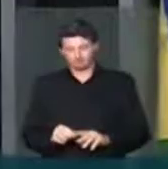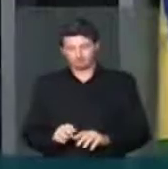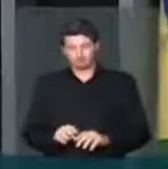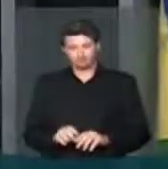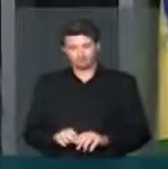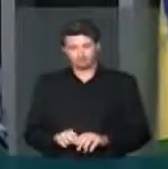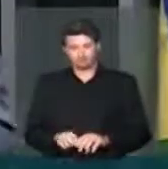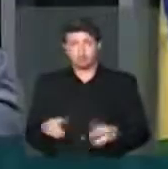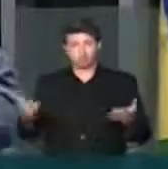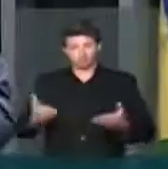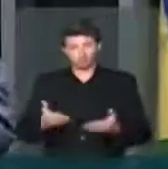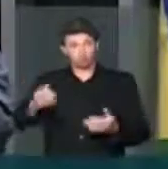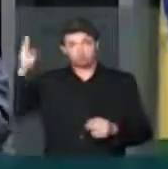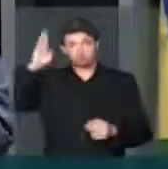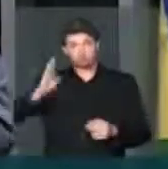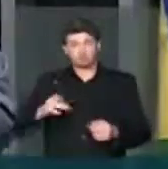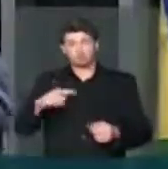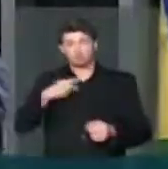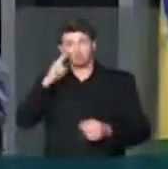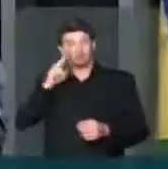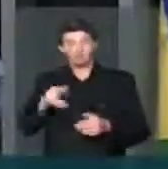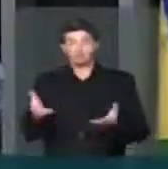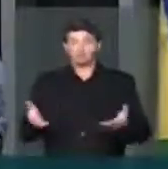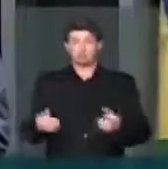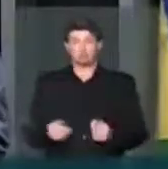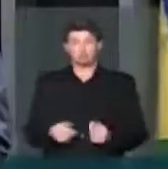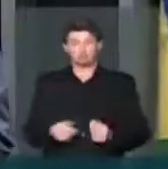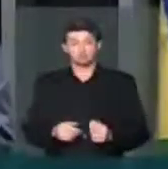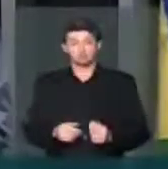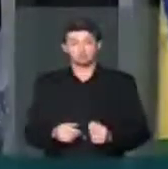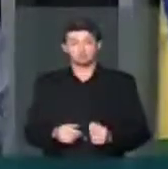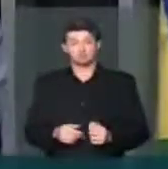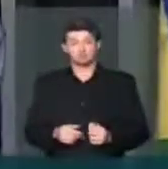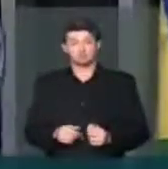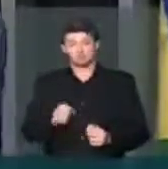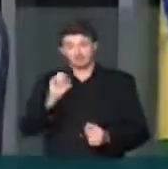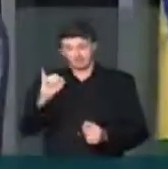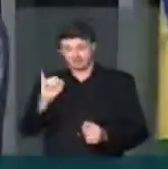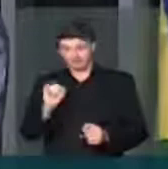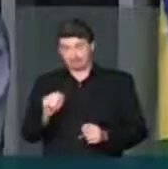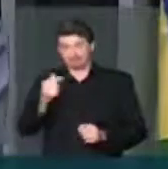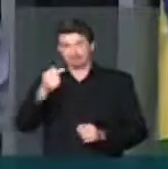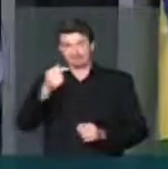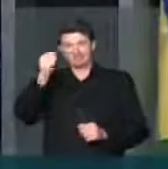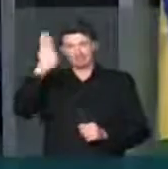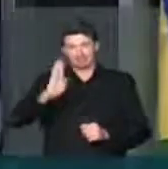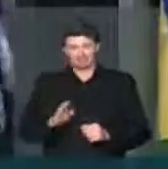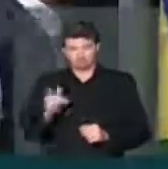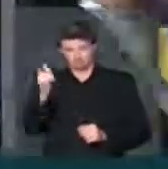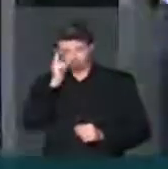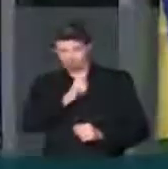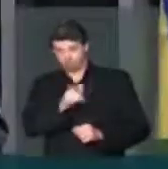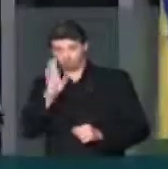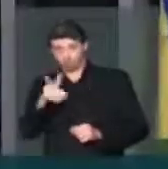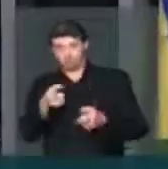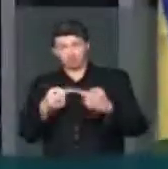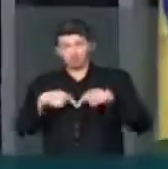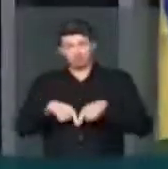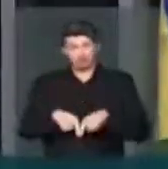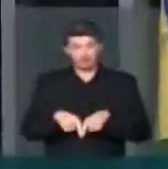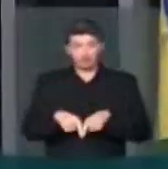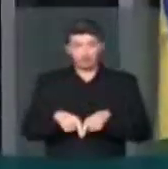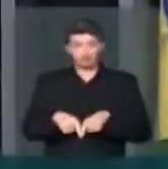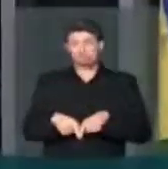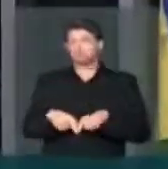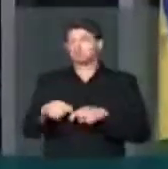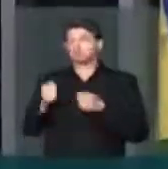E hoje o Brasil está diante da seguinte situação, se a Sete Brasil conseguir os empréstimos que